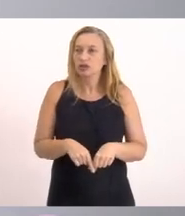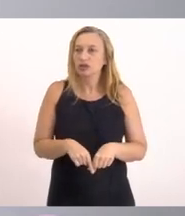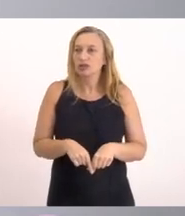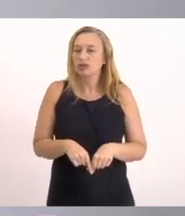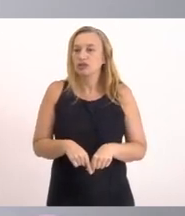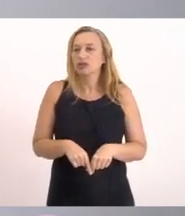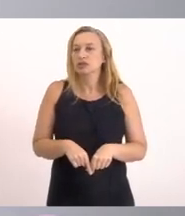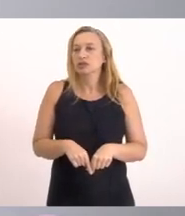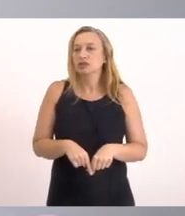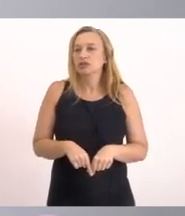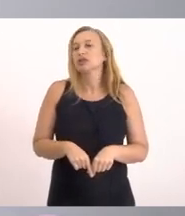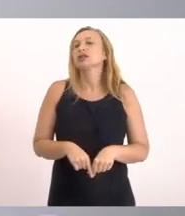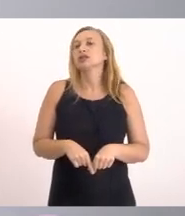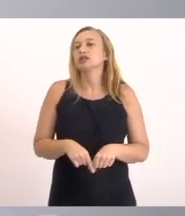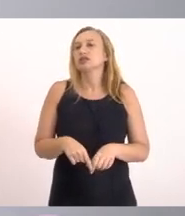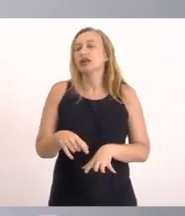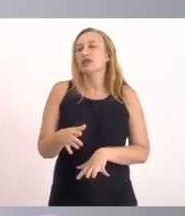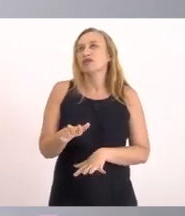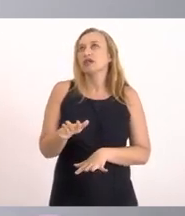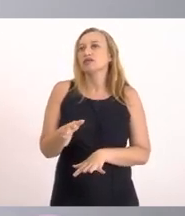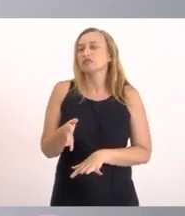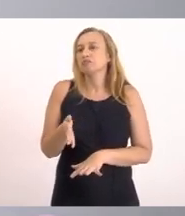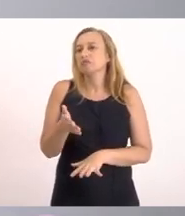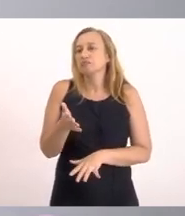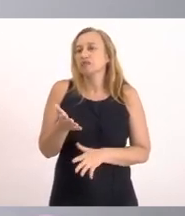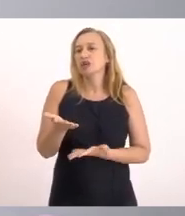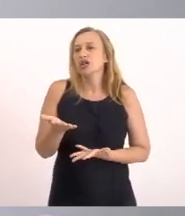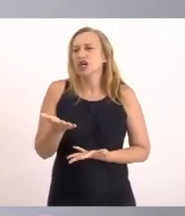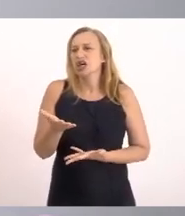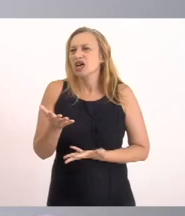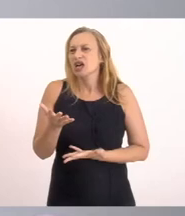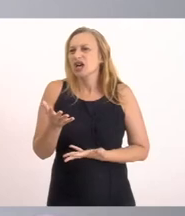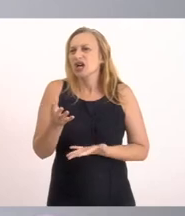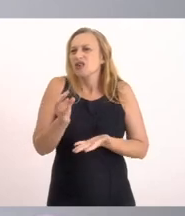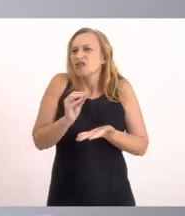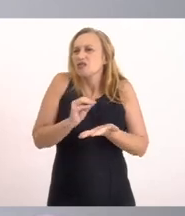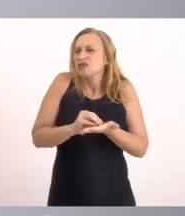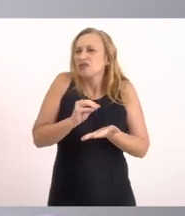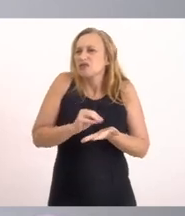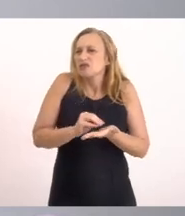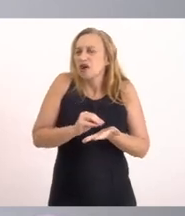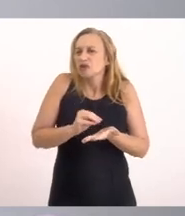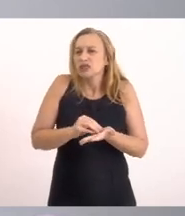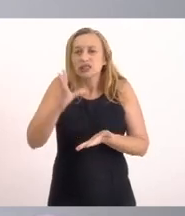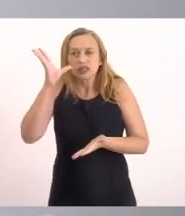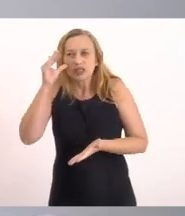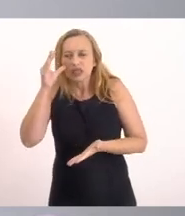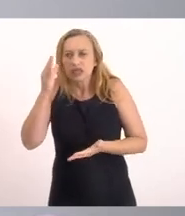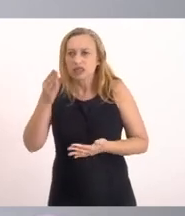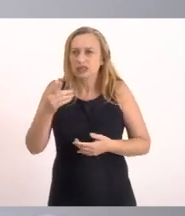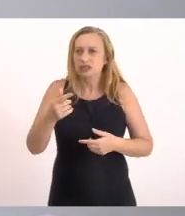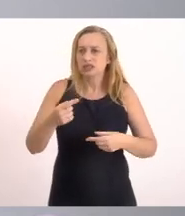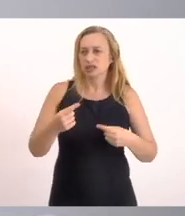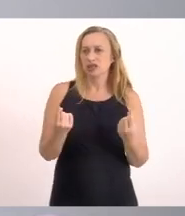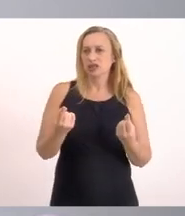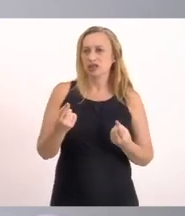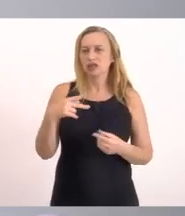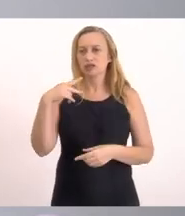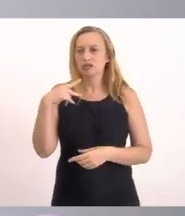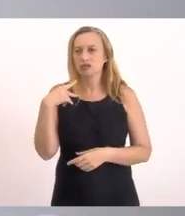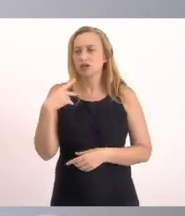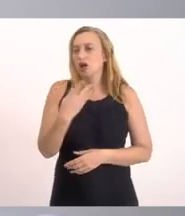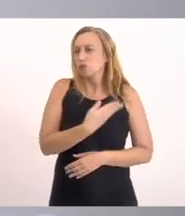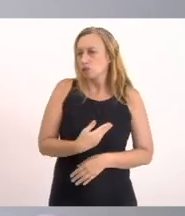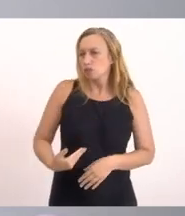Estava agonizando E morrendo Devido a falta De interesse Do poder público Em resolver um problema